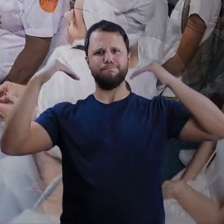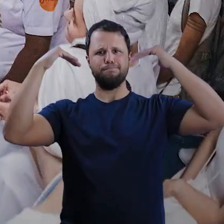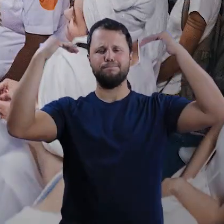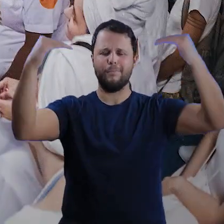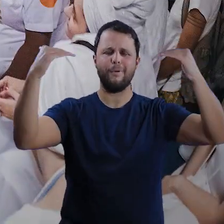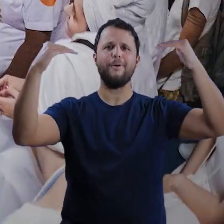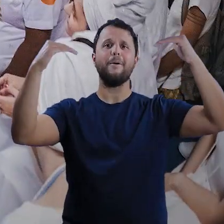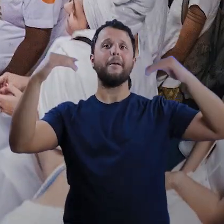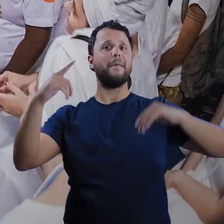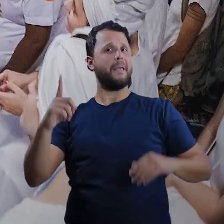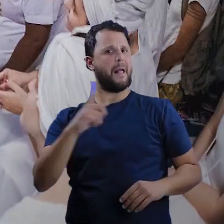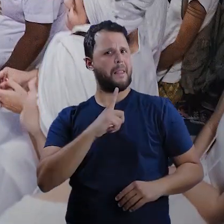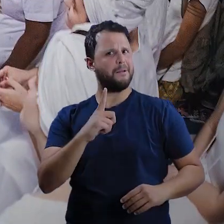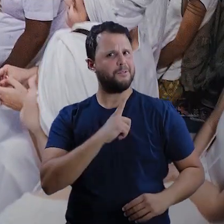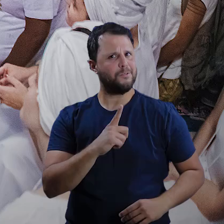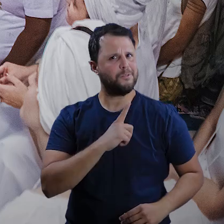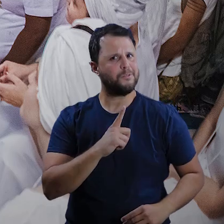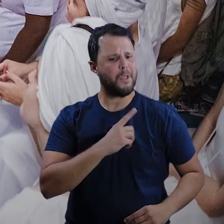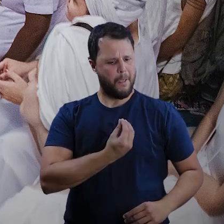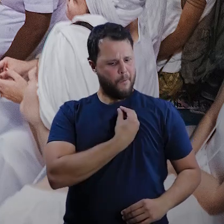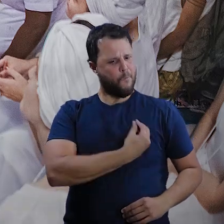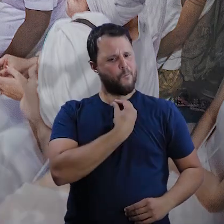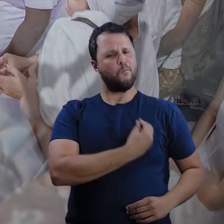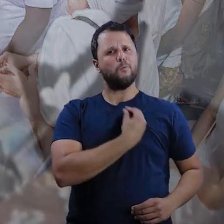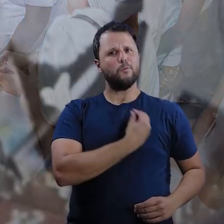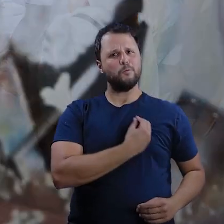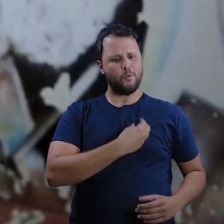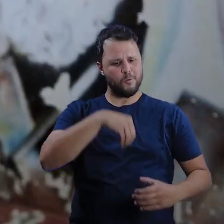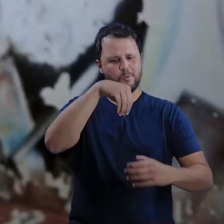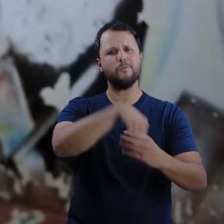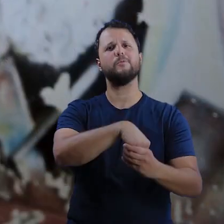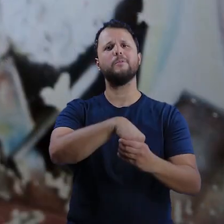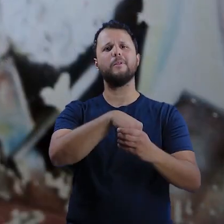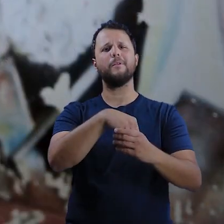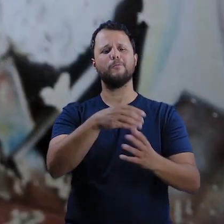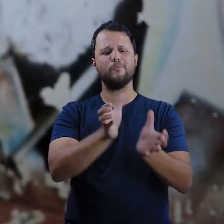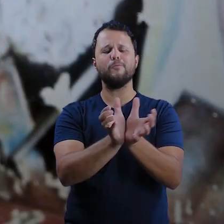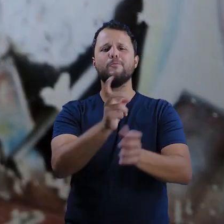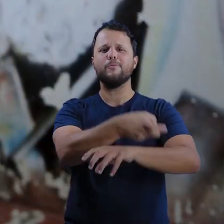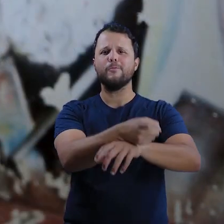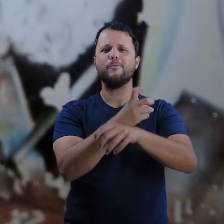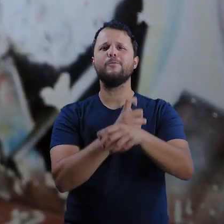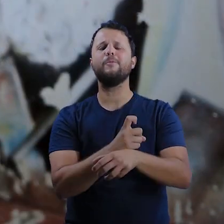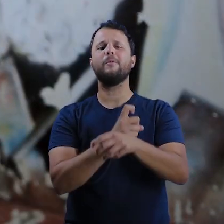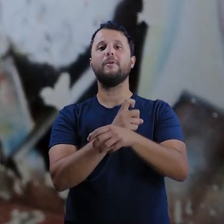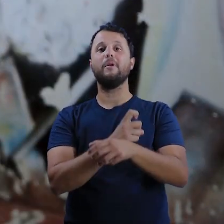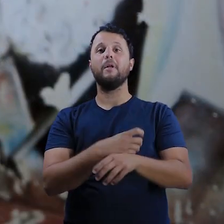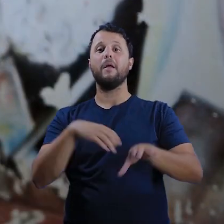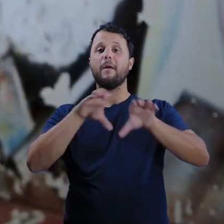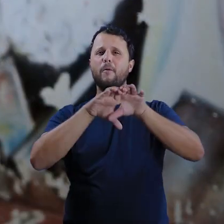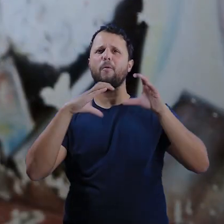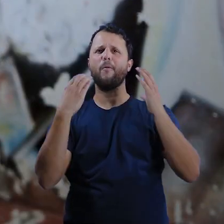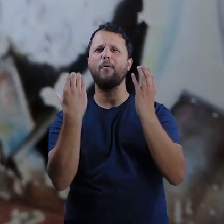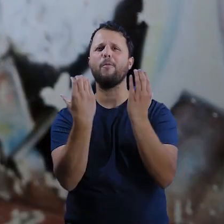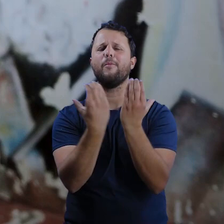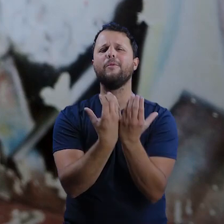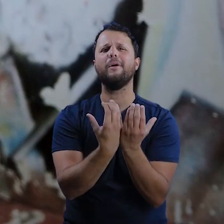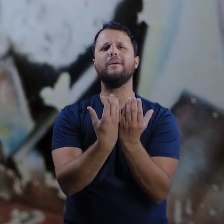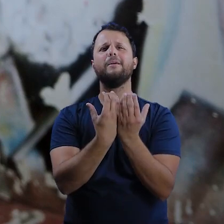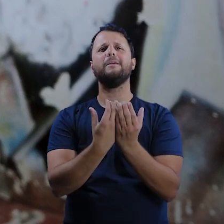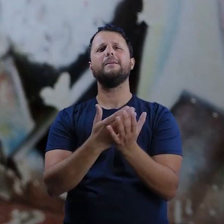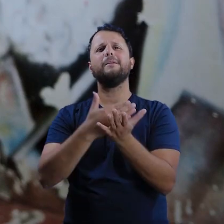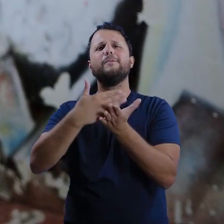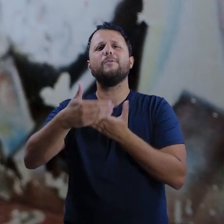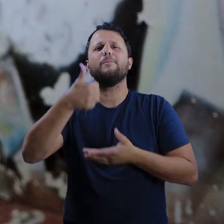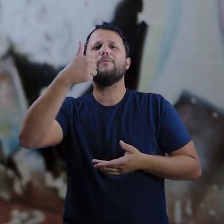cada uma nas diversas atividades do quilombo. O quilombo Manzunguzu Caiango é uma comunidade que fundou em